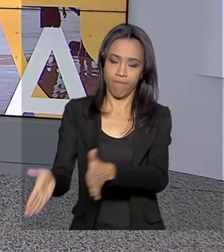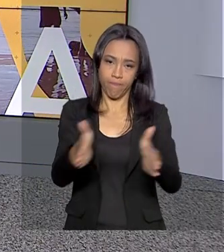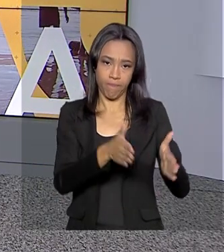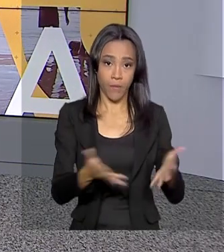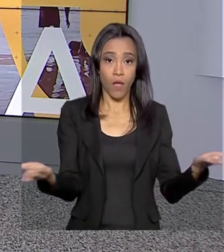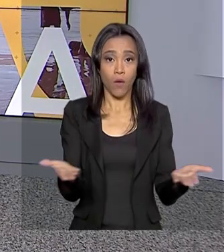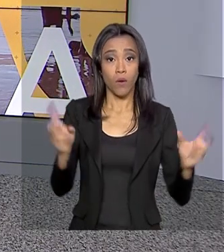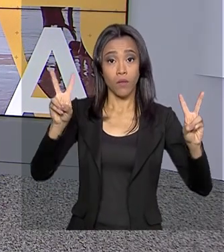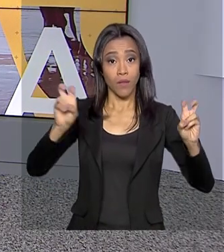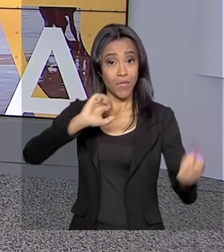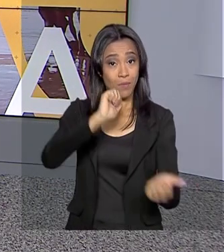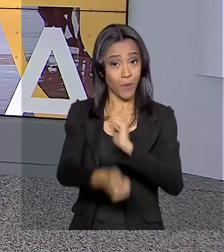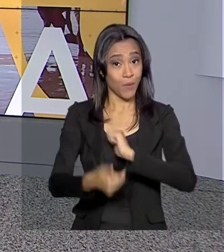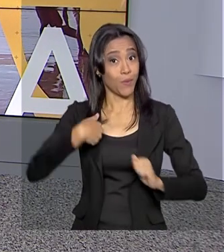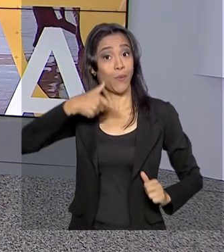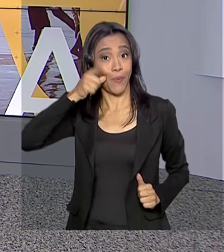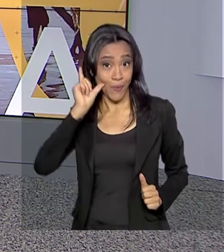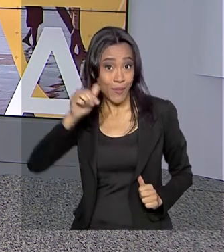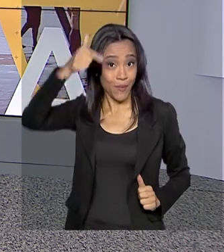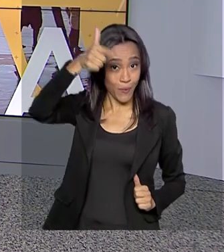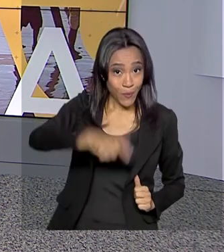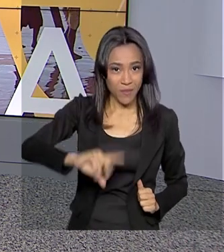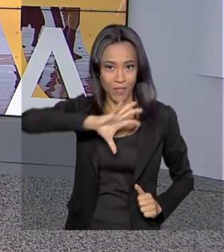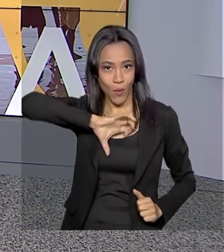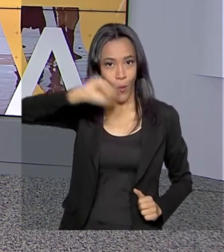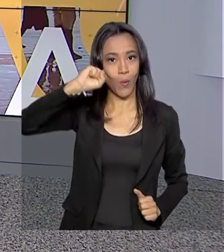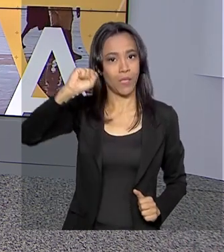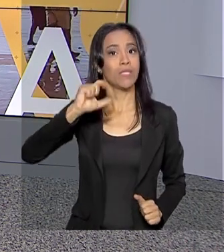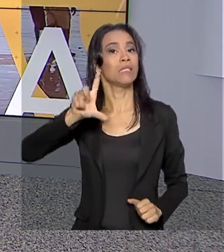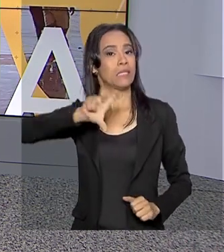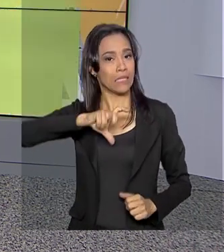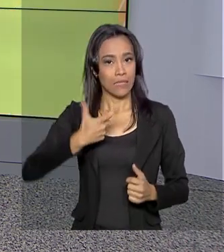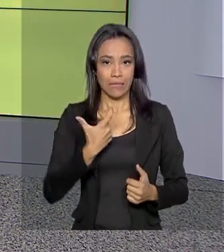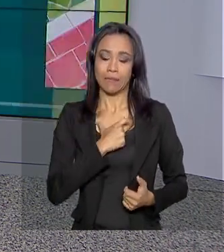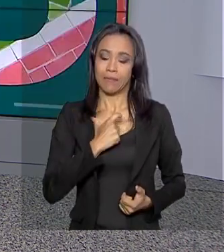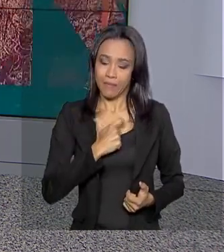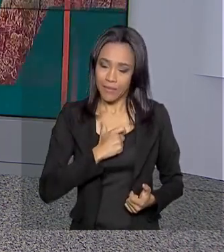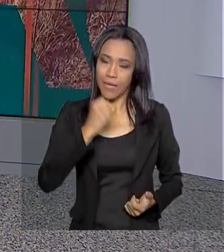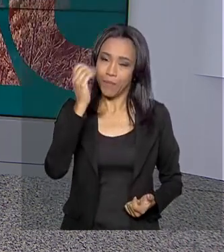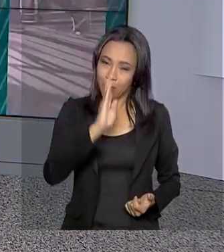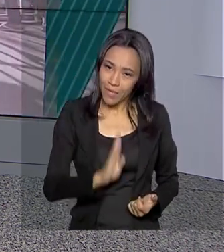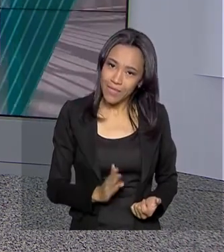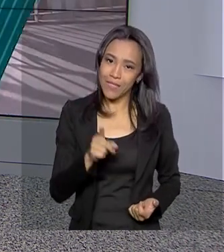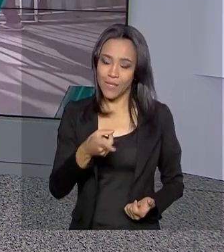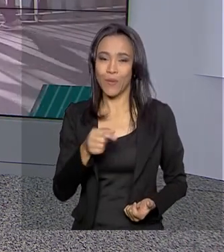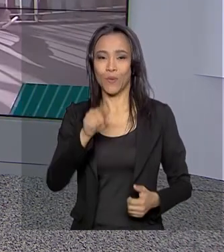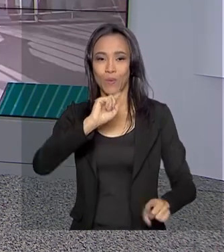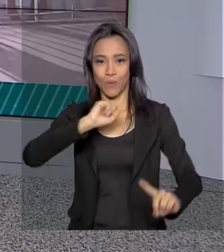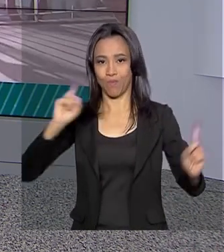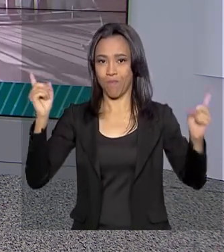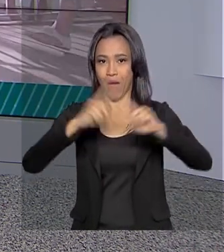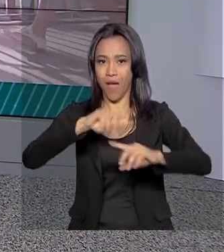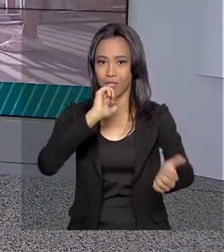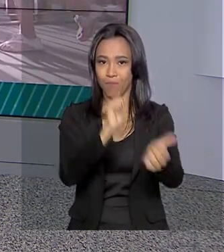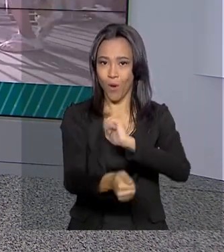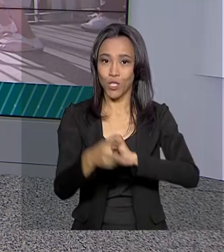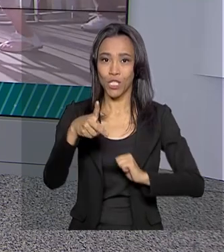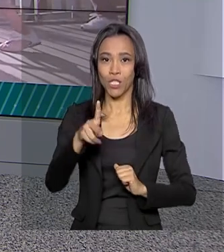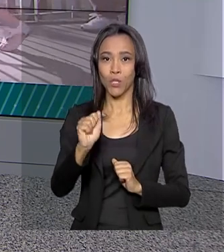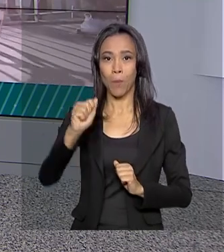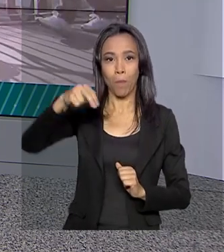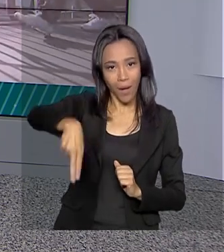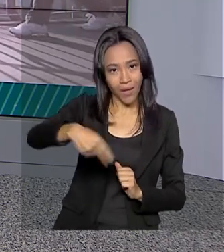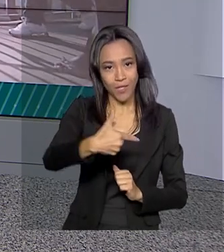agora é esporte. Ontem foi mais um dia de conquista de medalhas para o Brasil nos Jogos Pan-Americanos 2019. Destaque para o